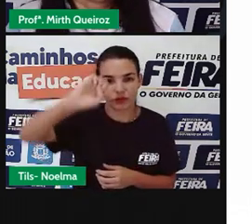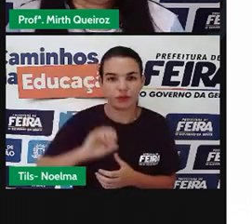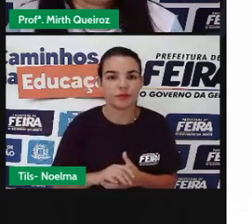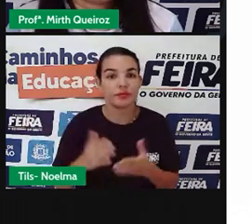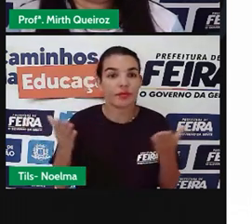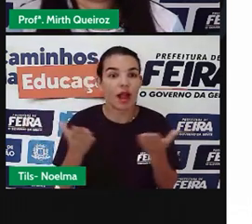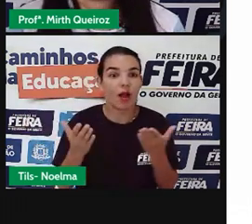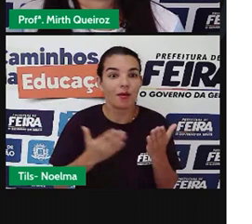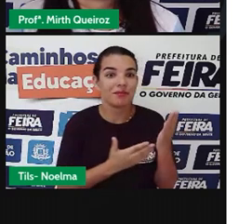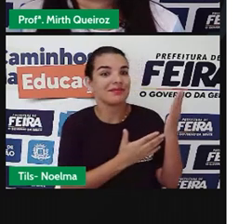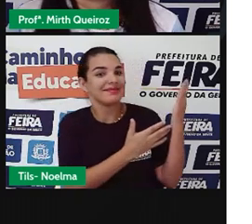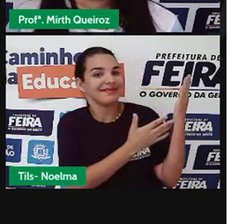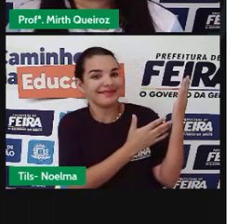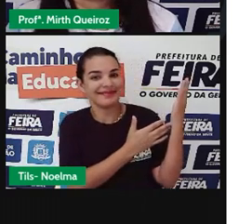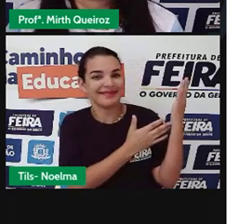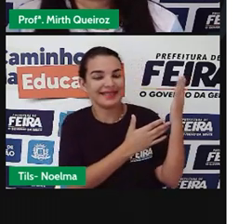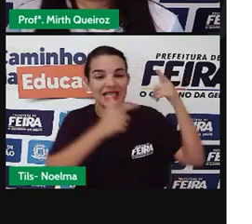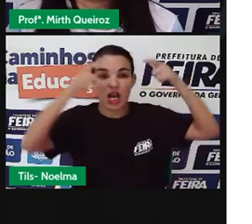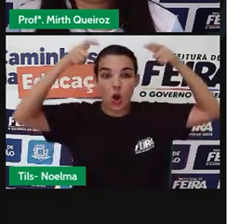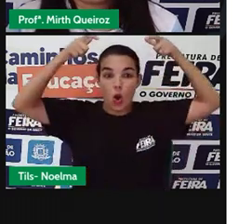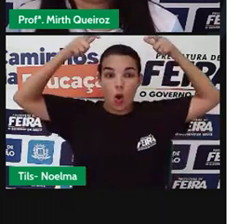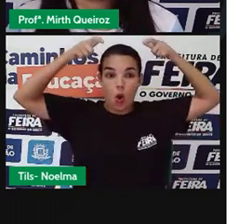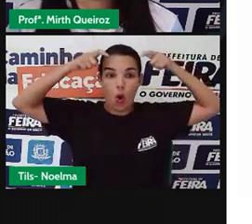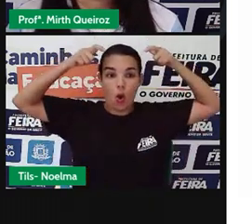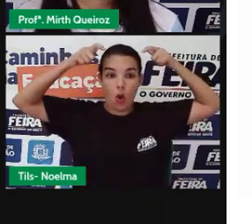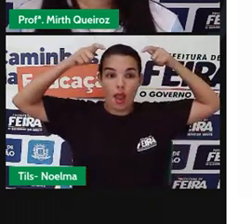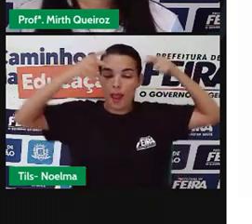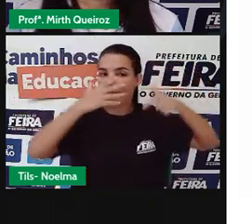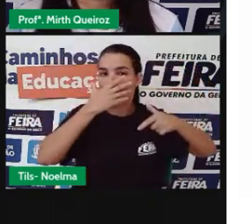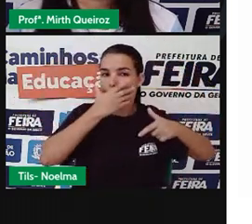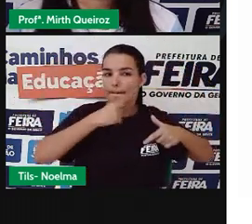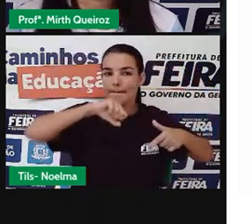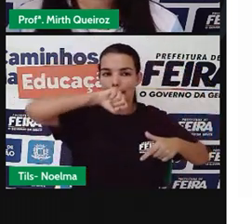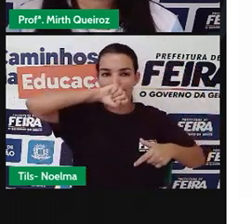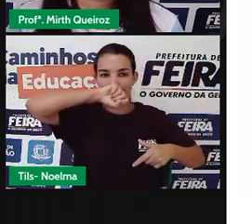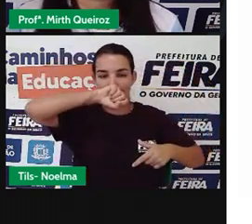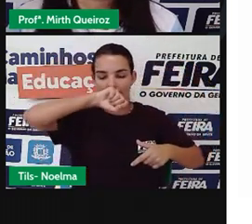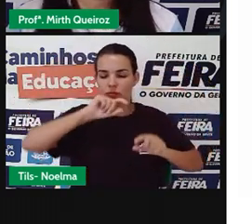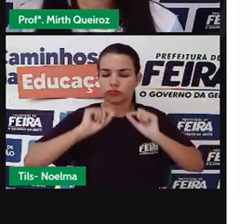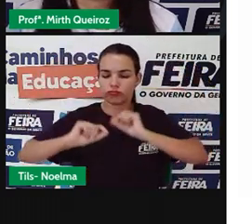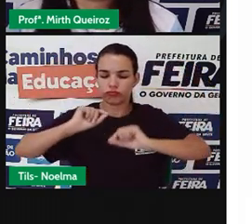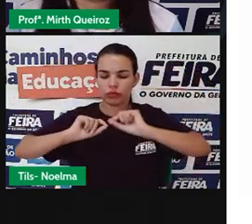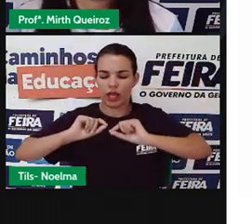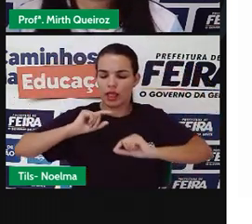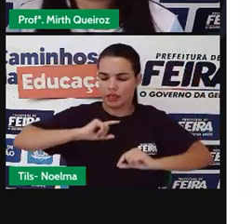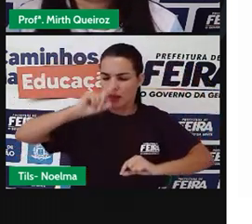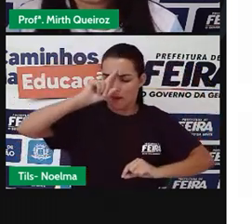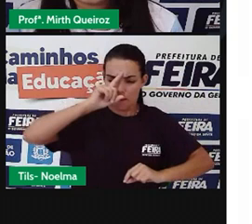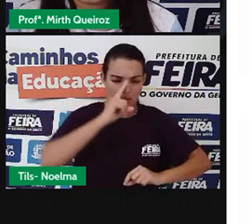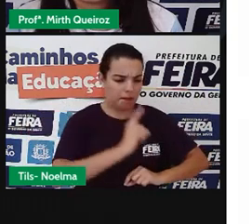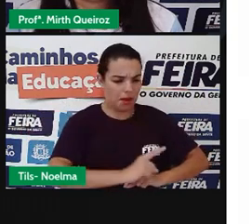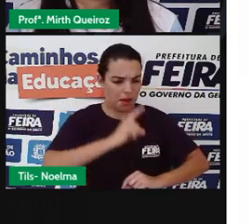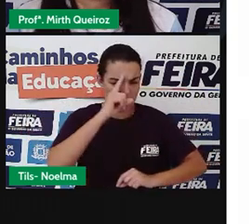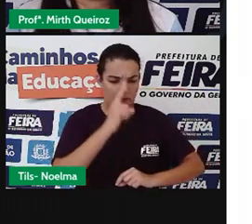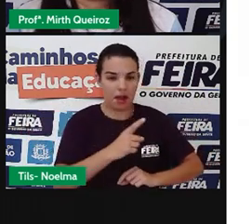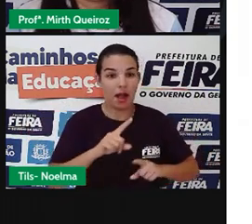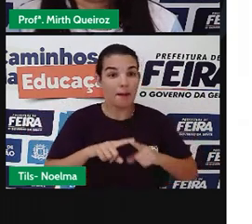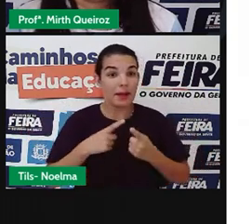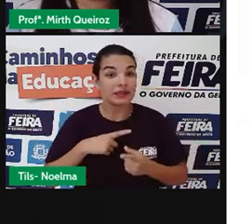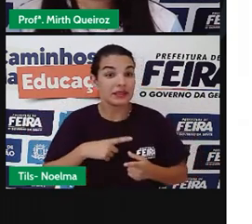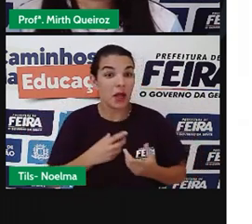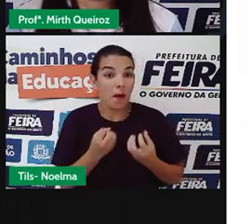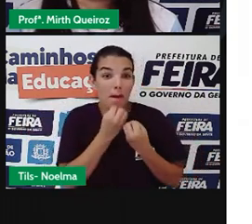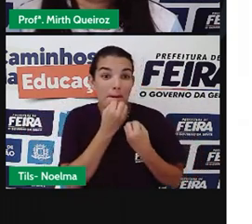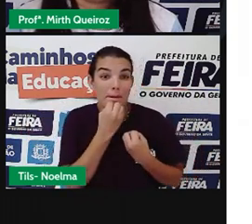O rei. O rei é mandão, mas tem um bom coração. E ensina a lição que é